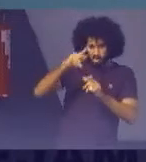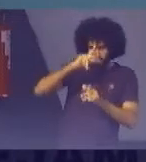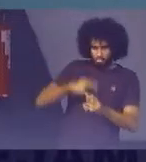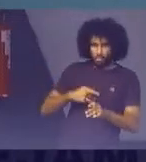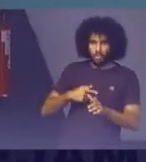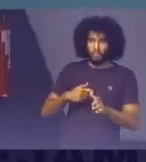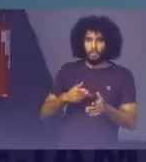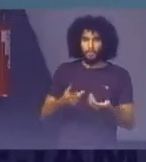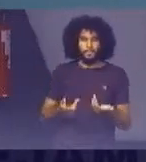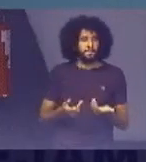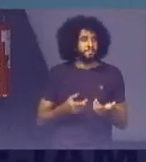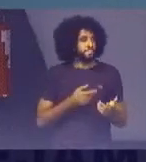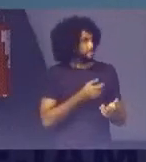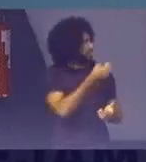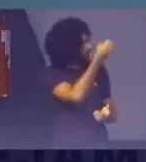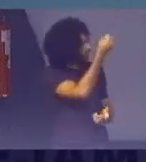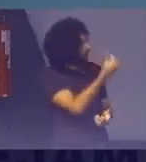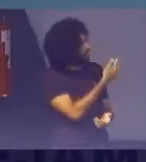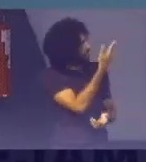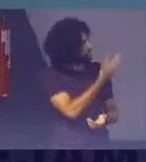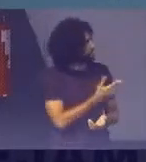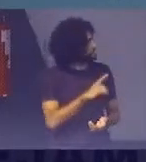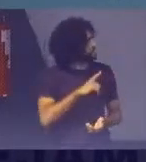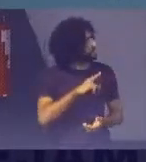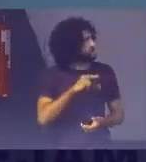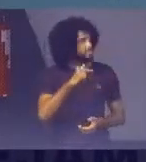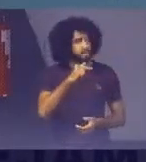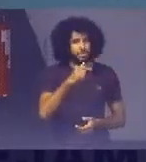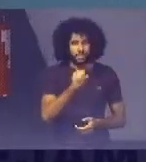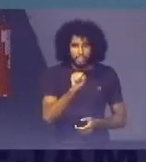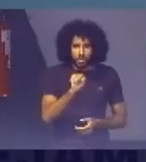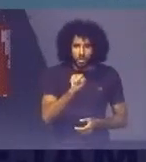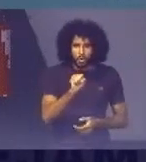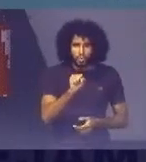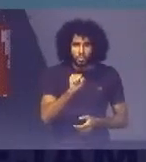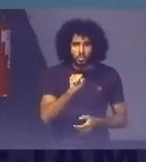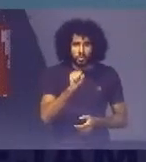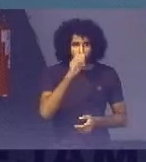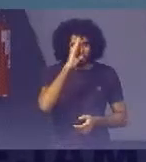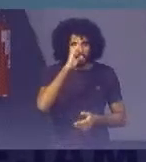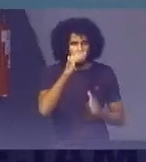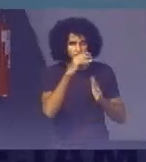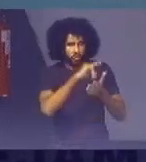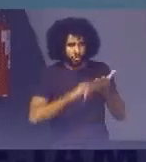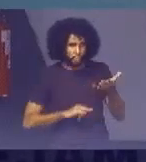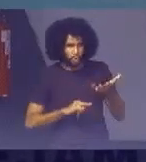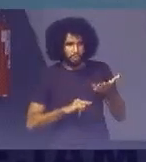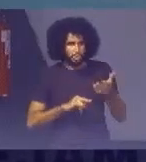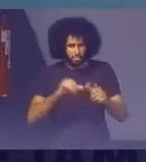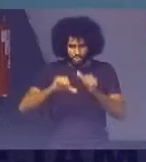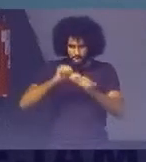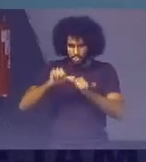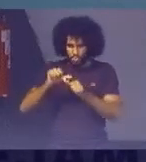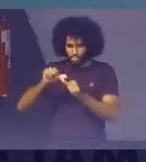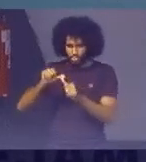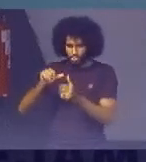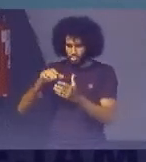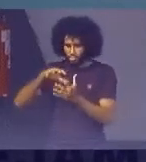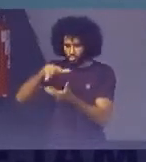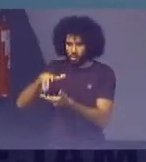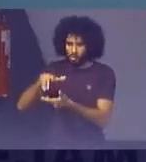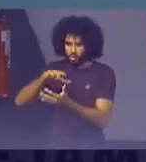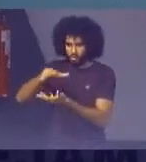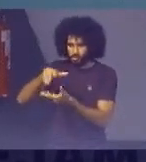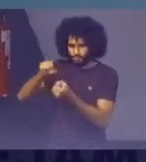O item 78 Do principal documento Da agenda 2030 Transformando o nosso mundo Para o desenvolvimento